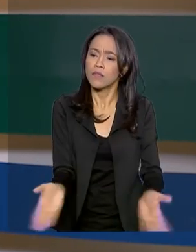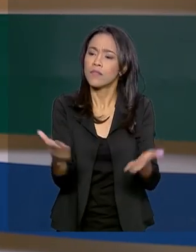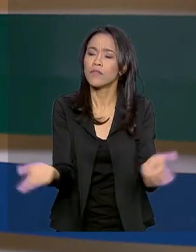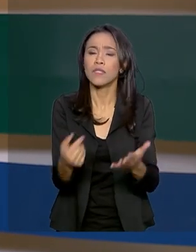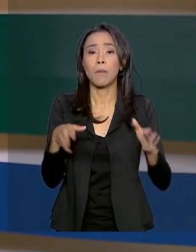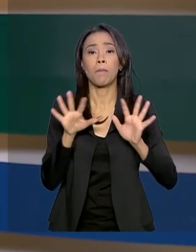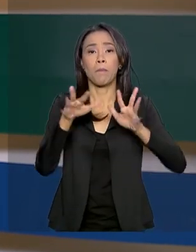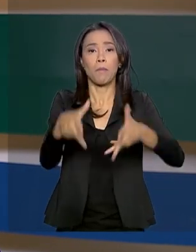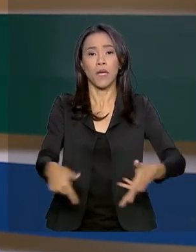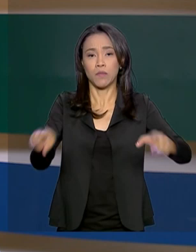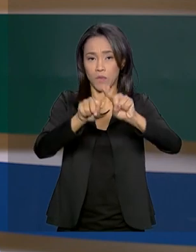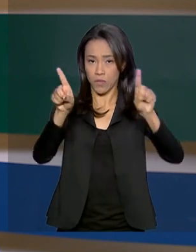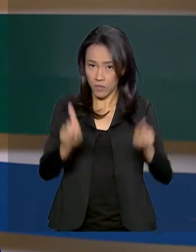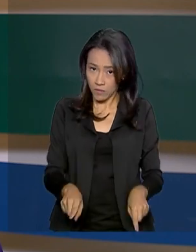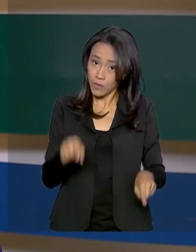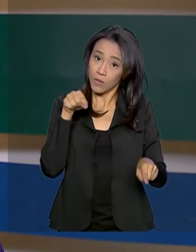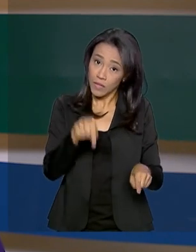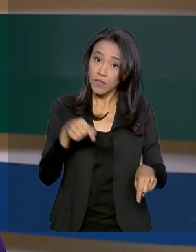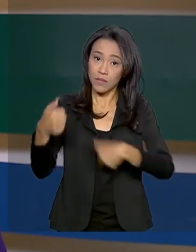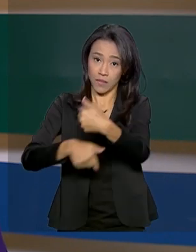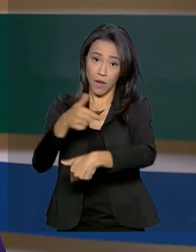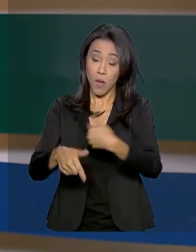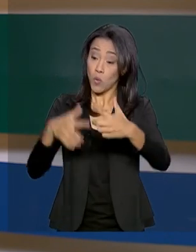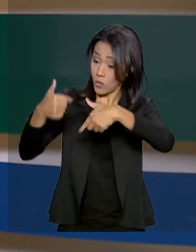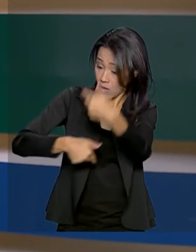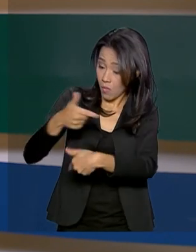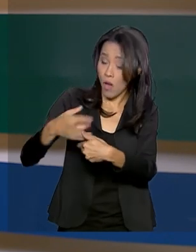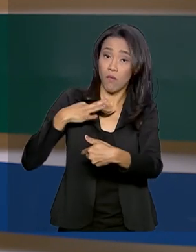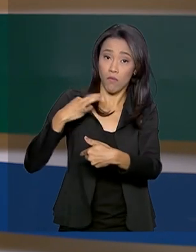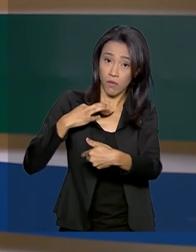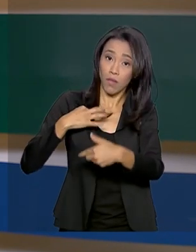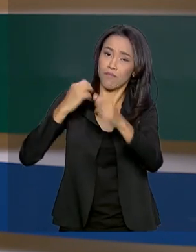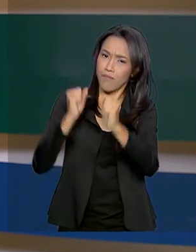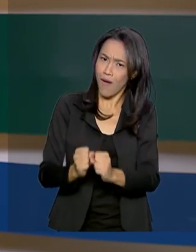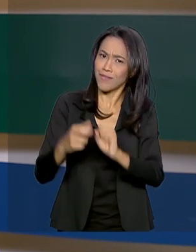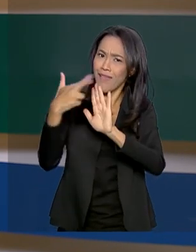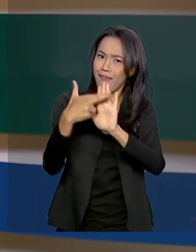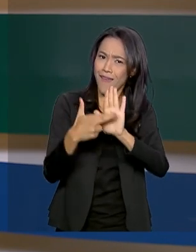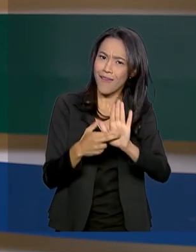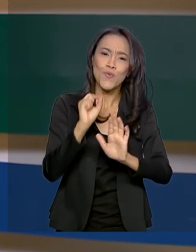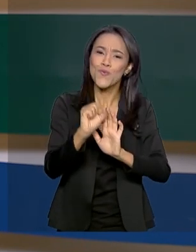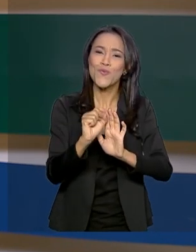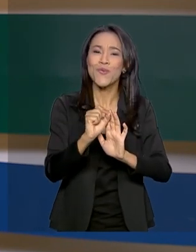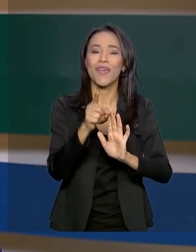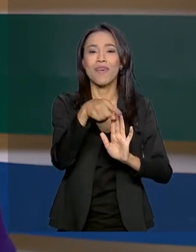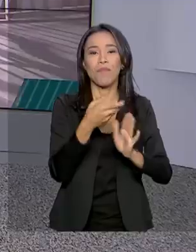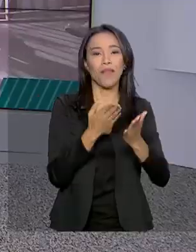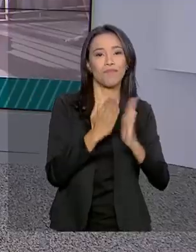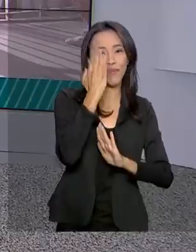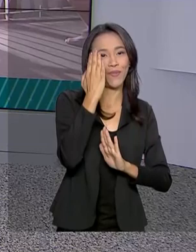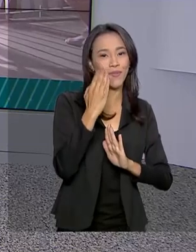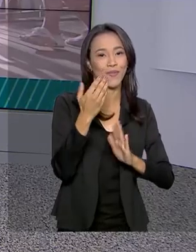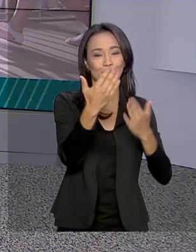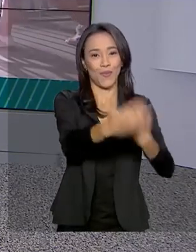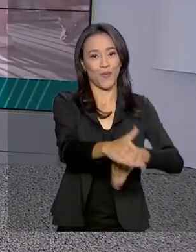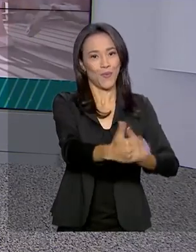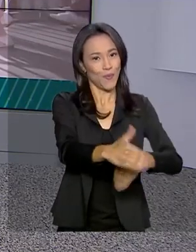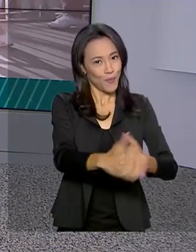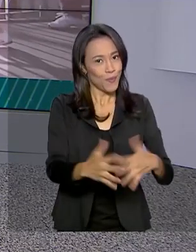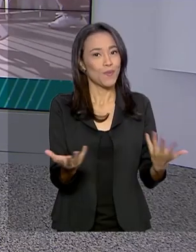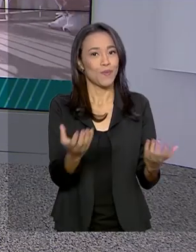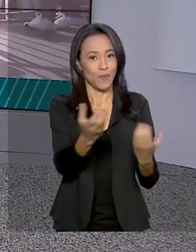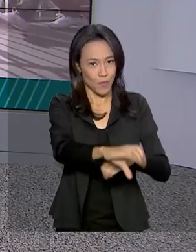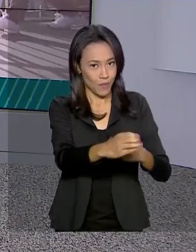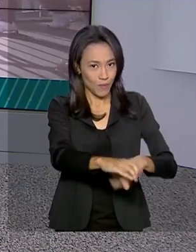públicos nesse tipo de atividade. O trabalho voluntário poderá ser critério de desempate em concurso público. E como parte das